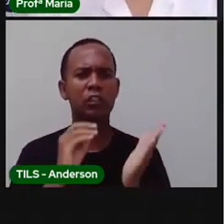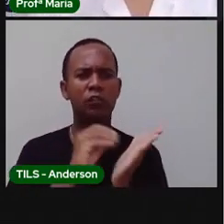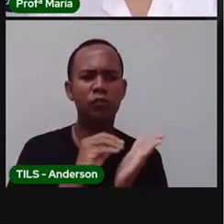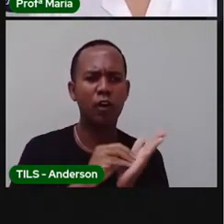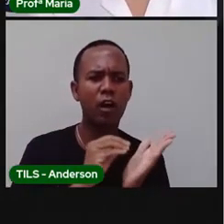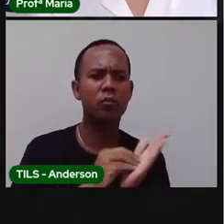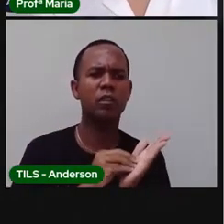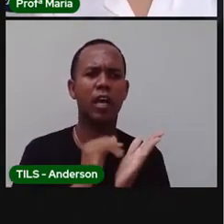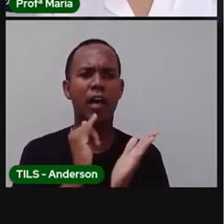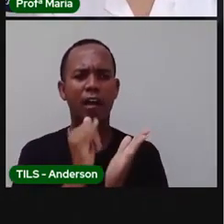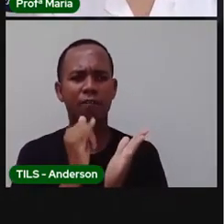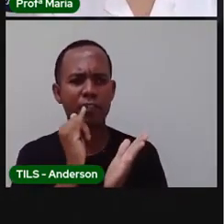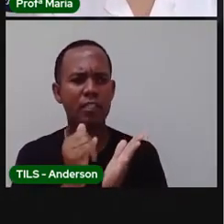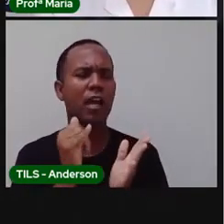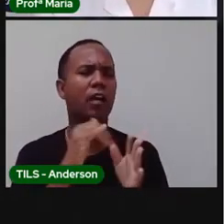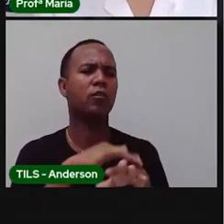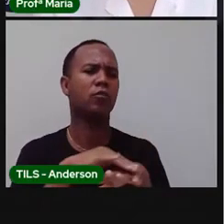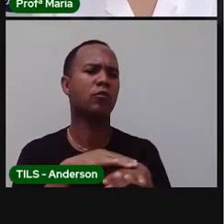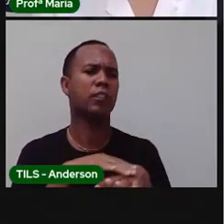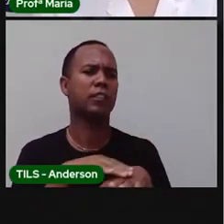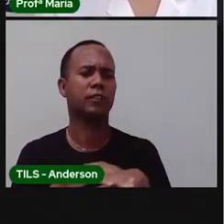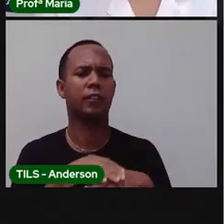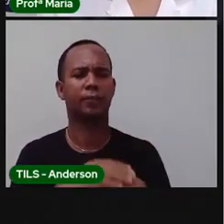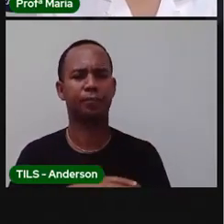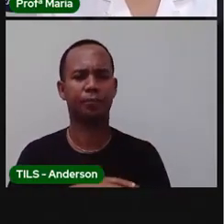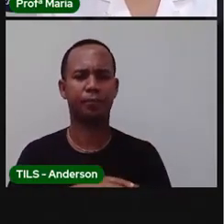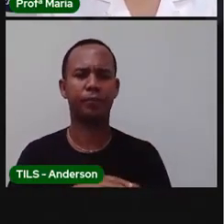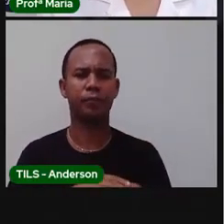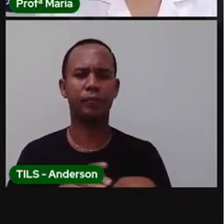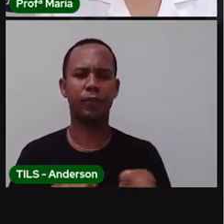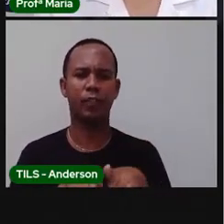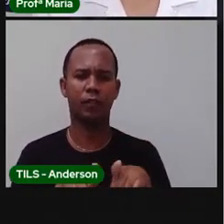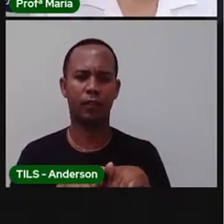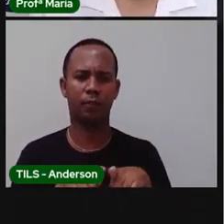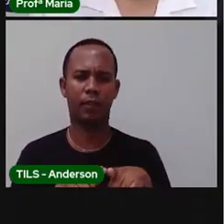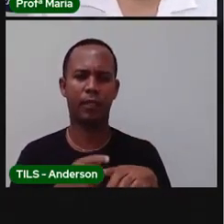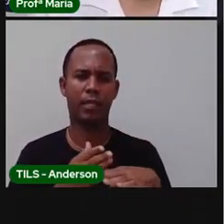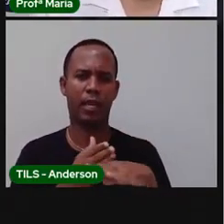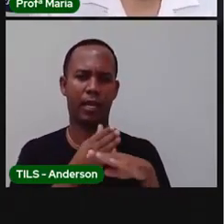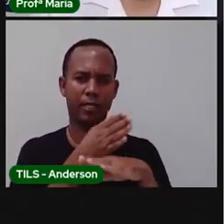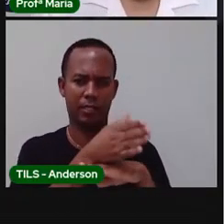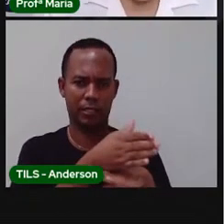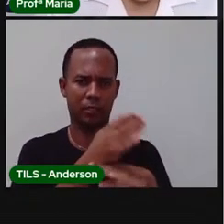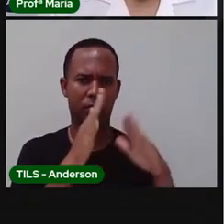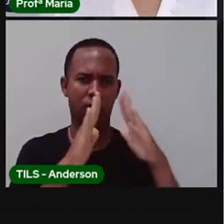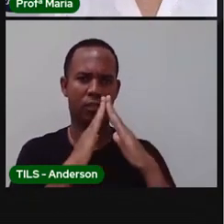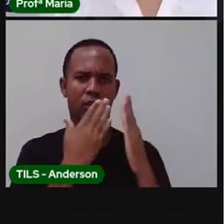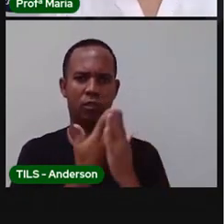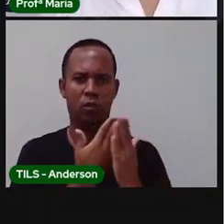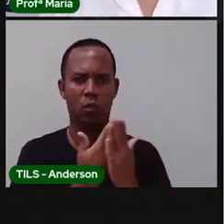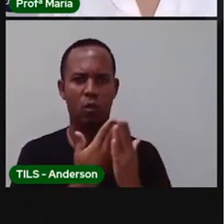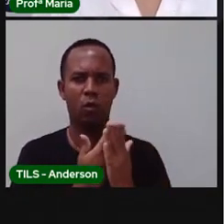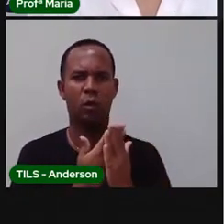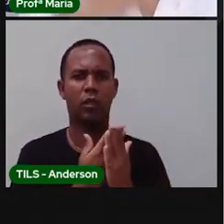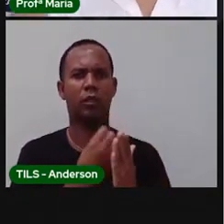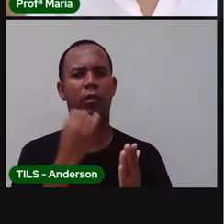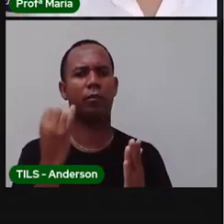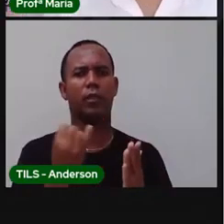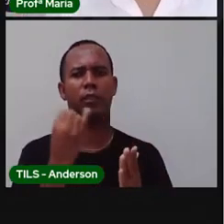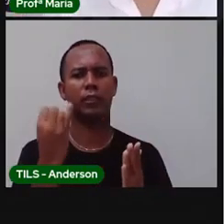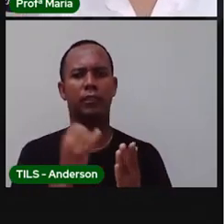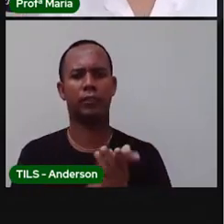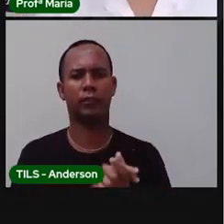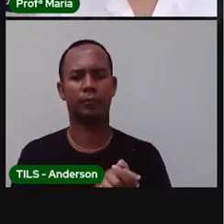saber, de fato, argumentar. Acesso à escola pública e gratuita, próxima de sua residência. Então, a